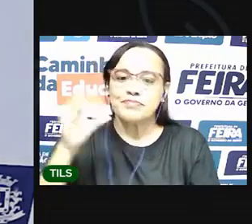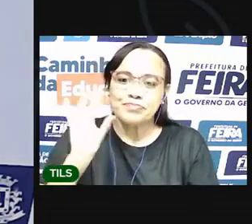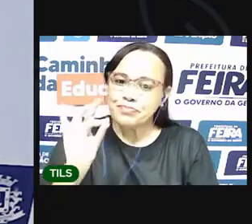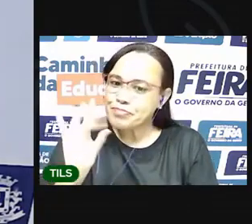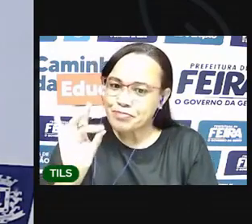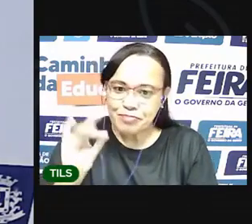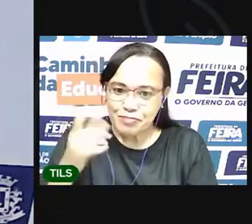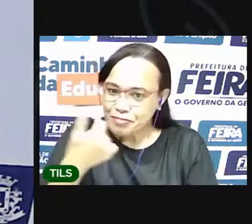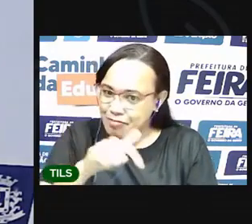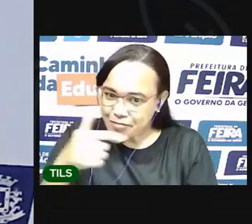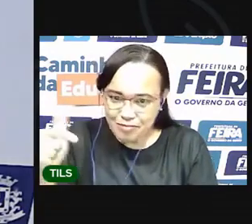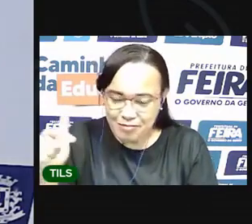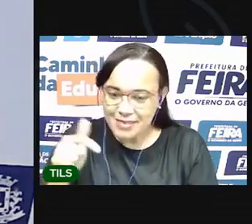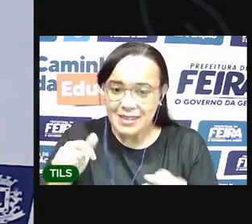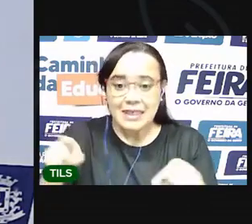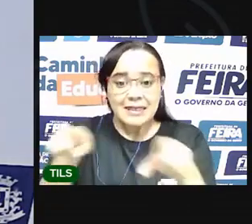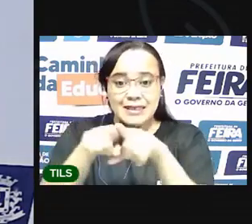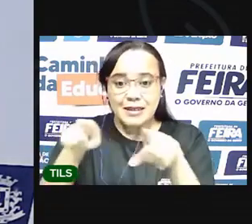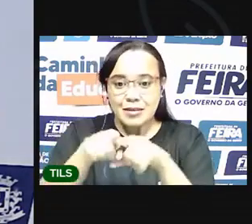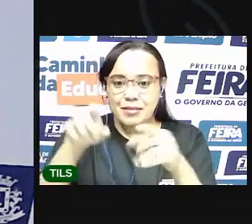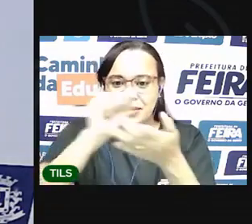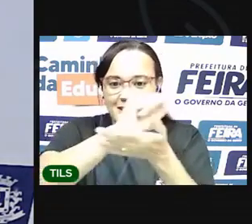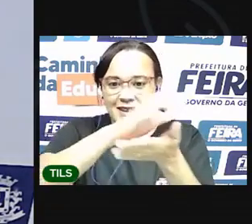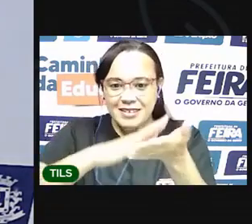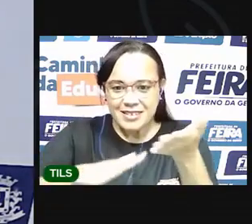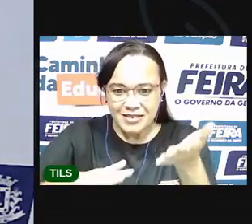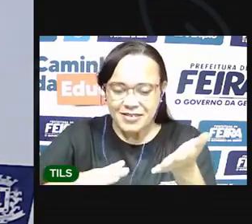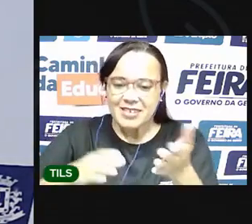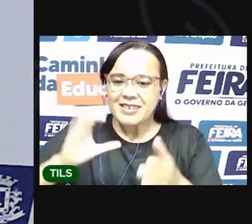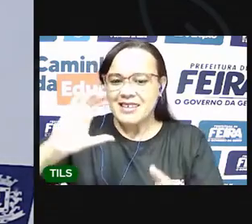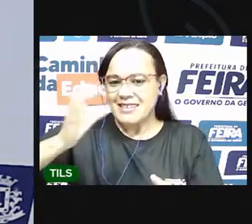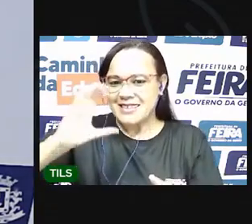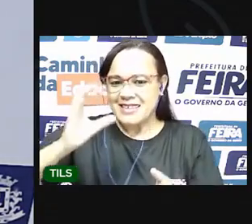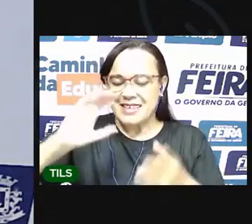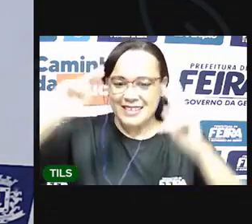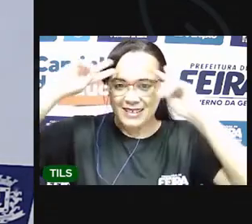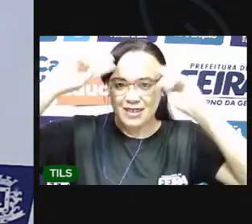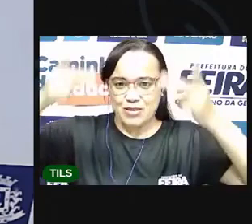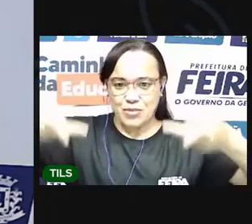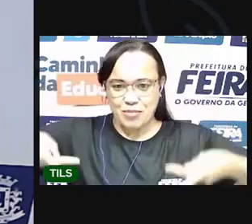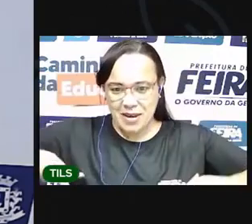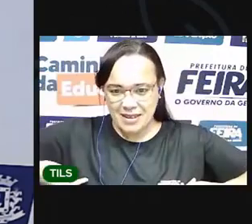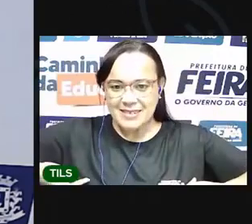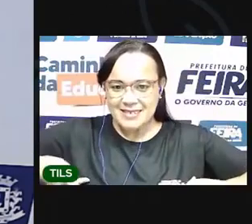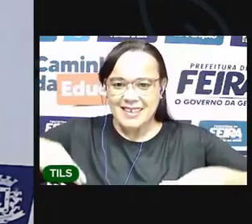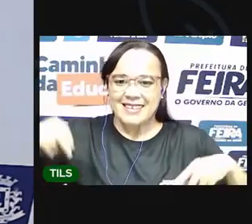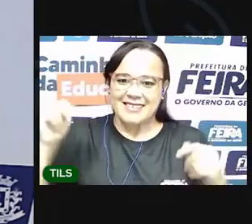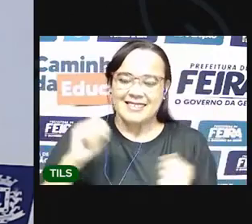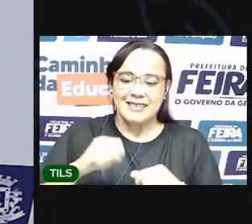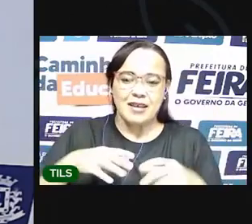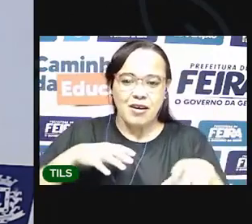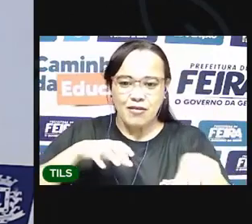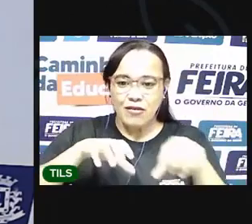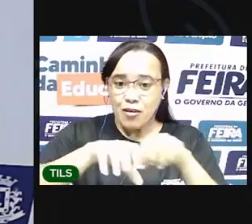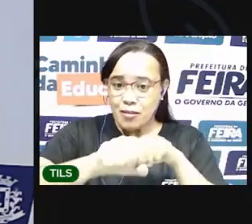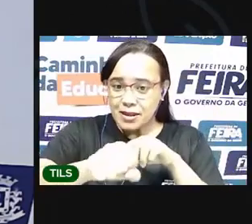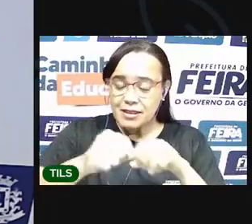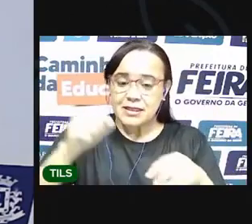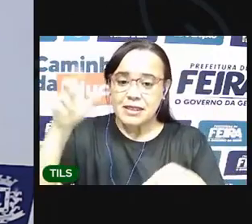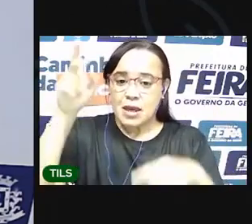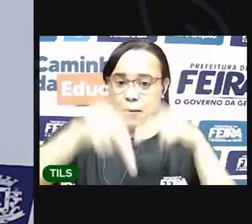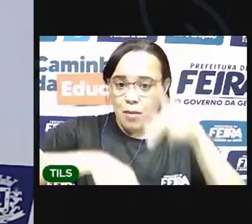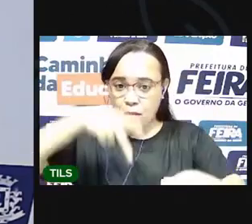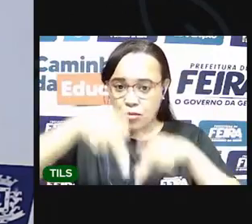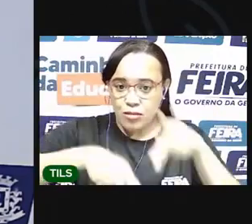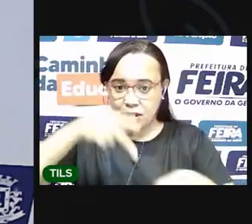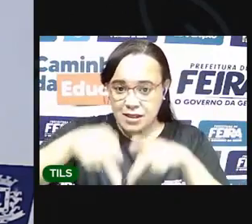a sua atividade de Ciências Humanas, aquela atividade sobre a formação do povo brasileiro, tá bom?